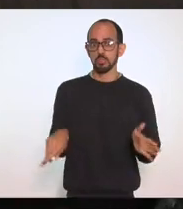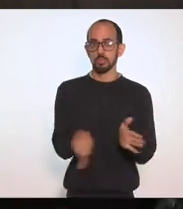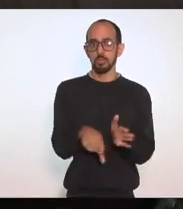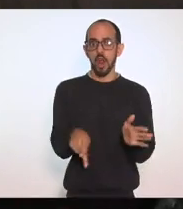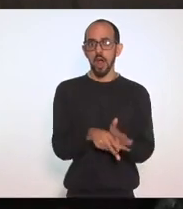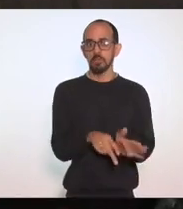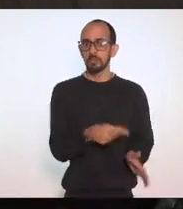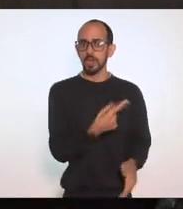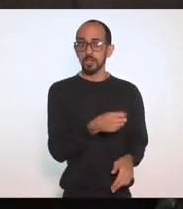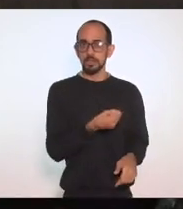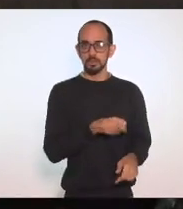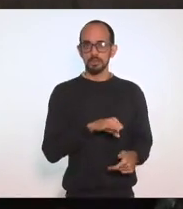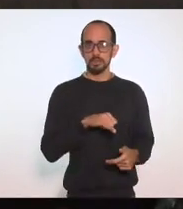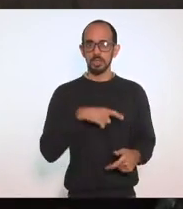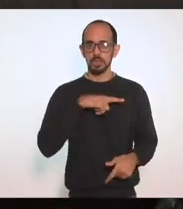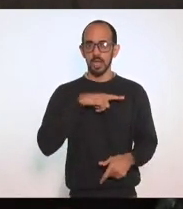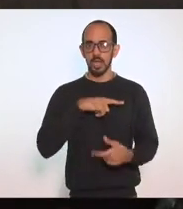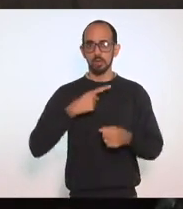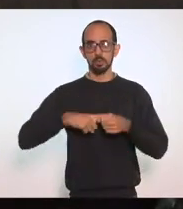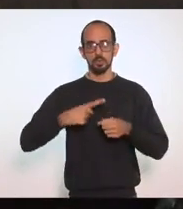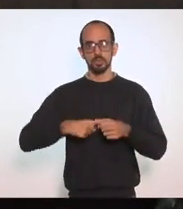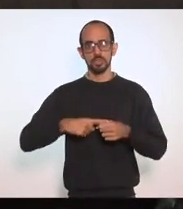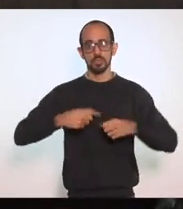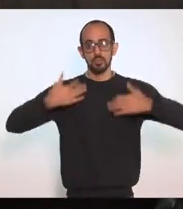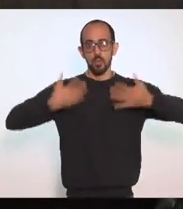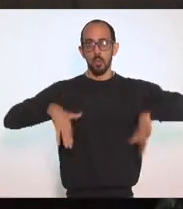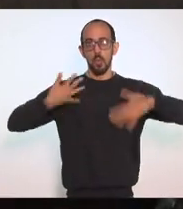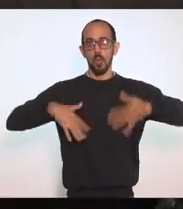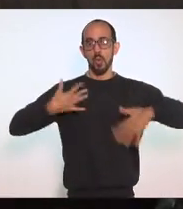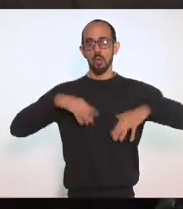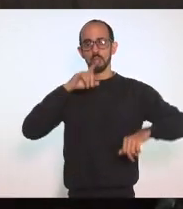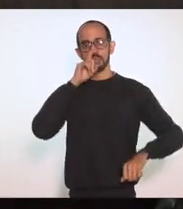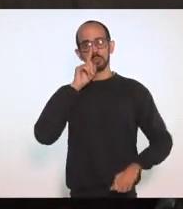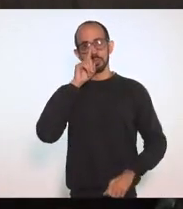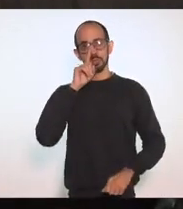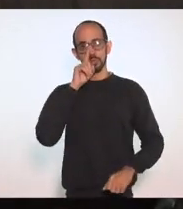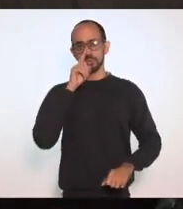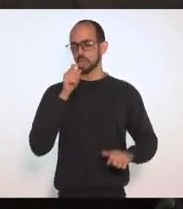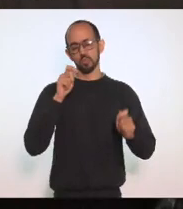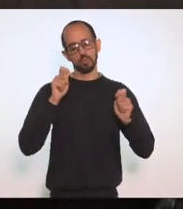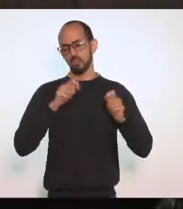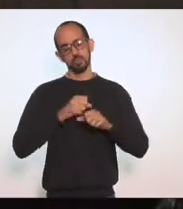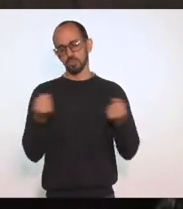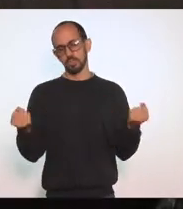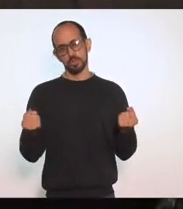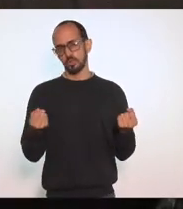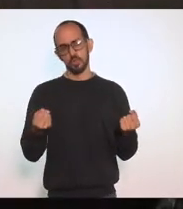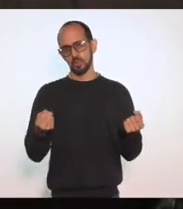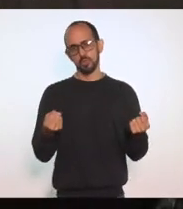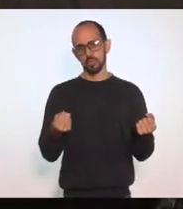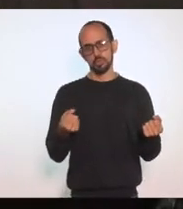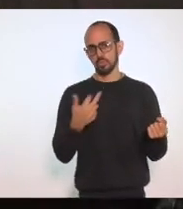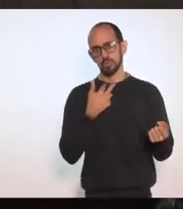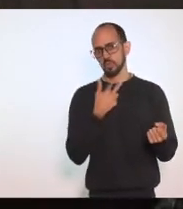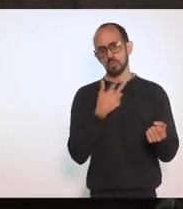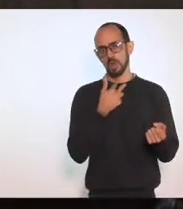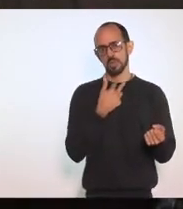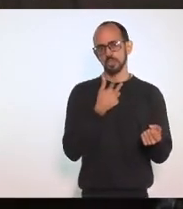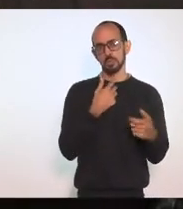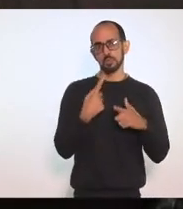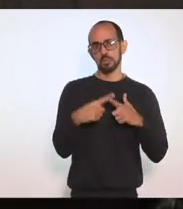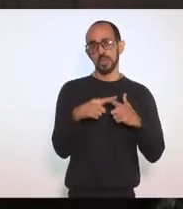Daquele território Daquele município Indica risco alto Ou muito alto Até porque Por mais que